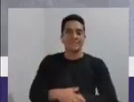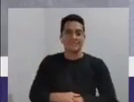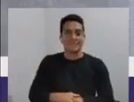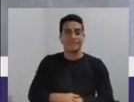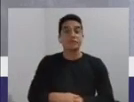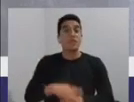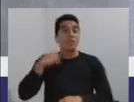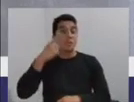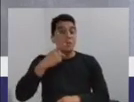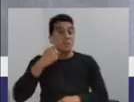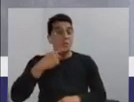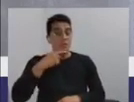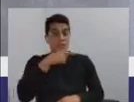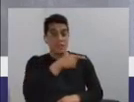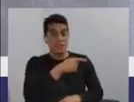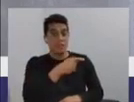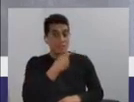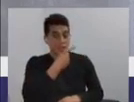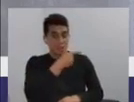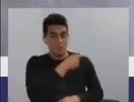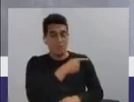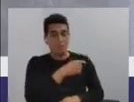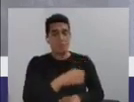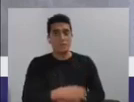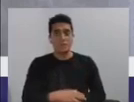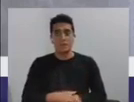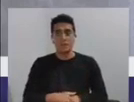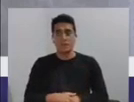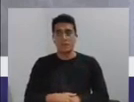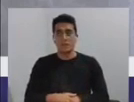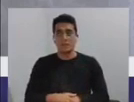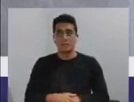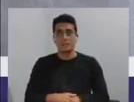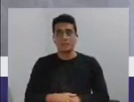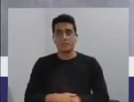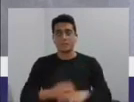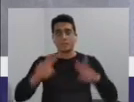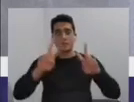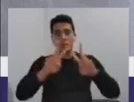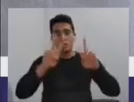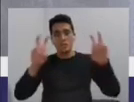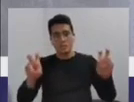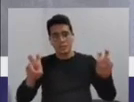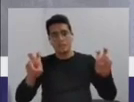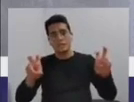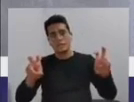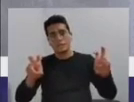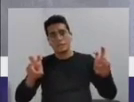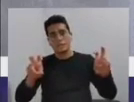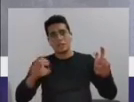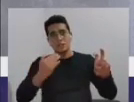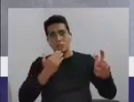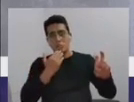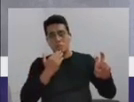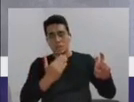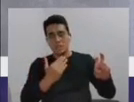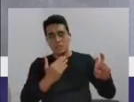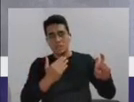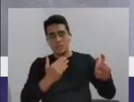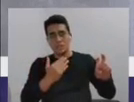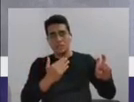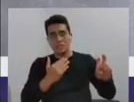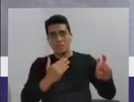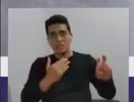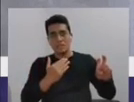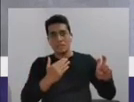sobre requerimentos e vereadores, às vezes,